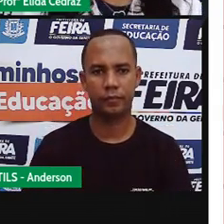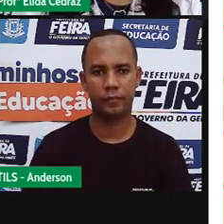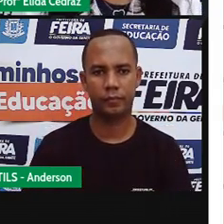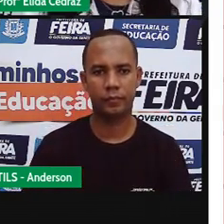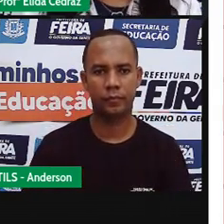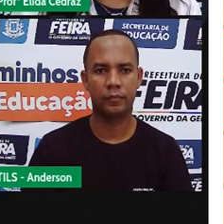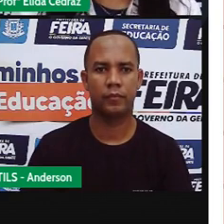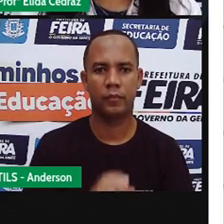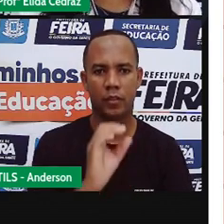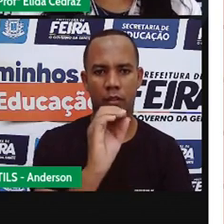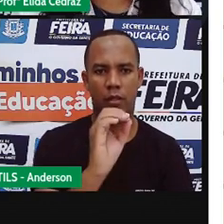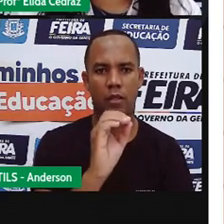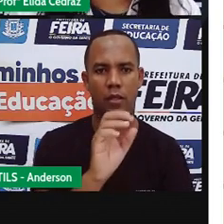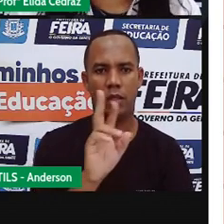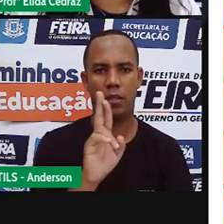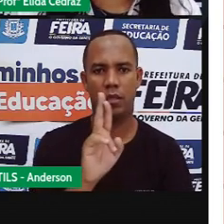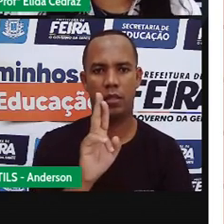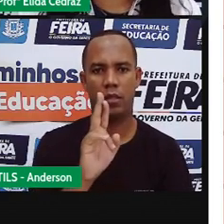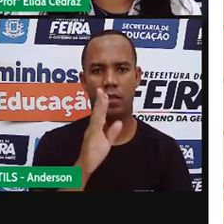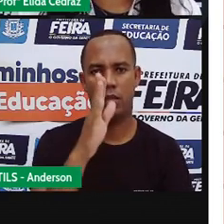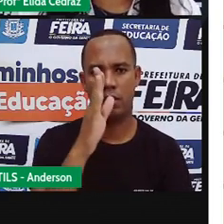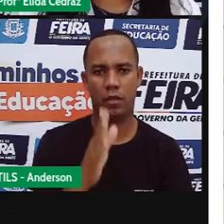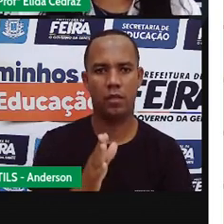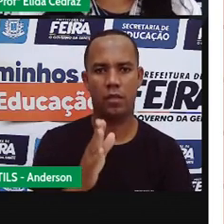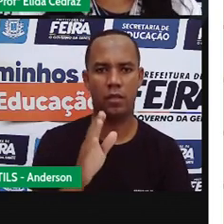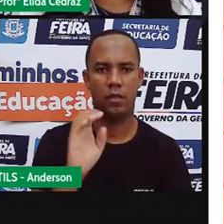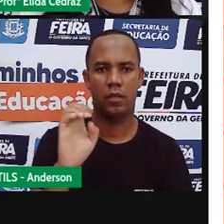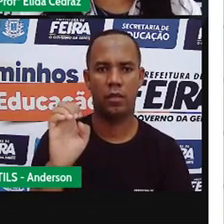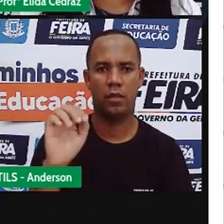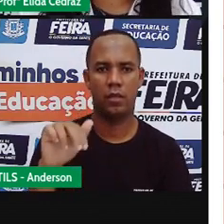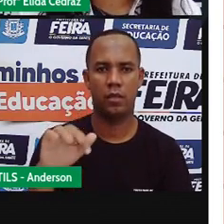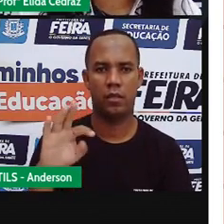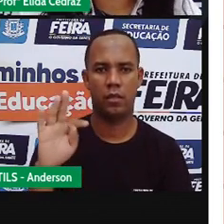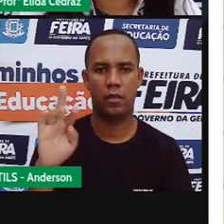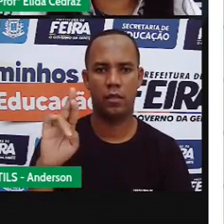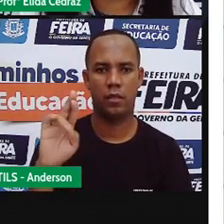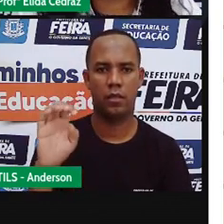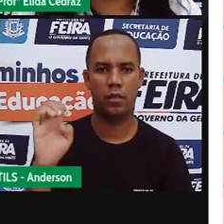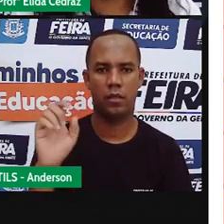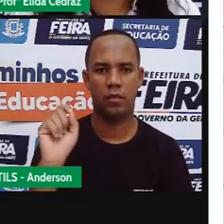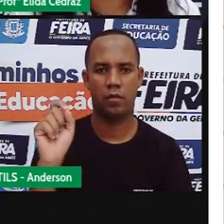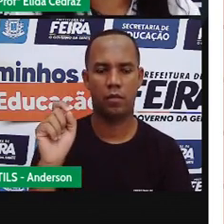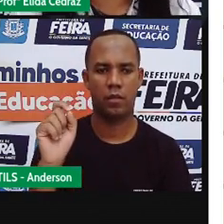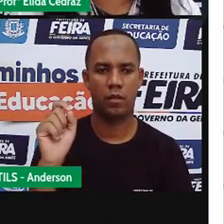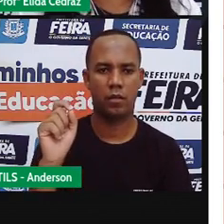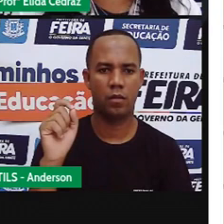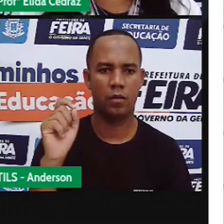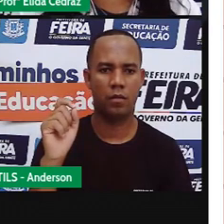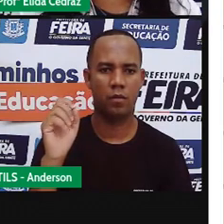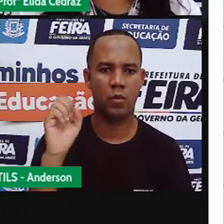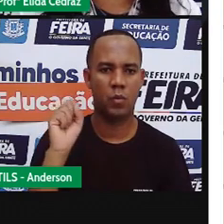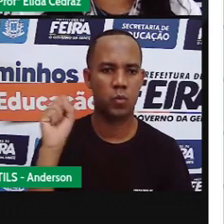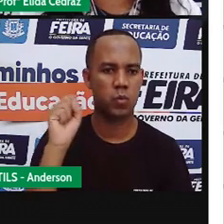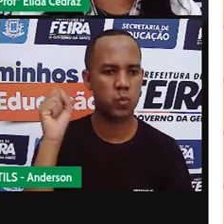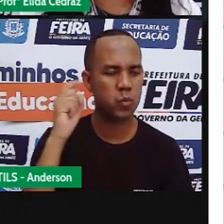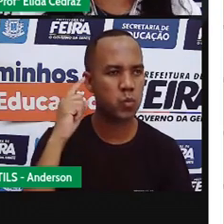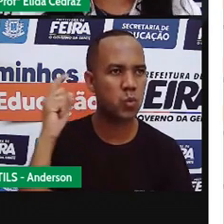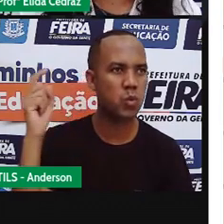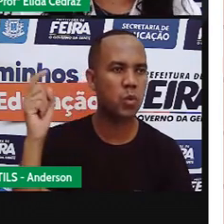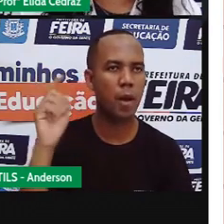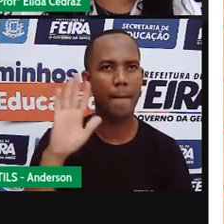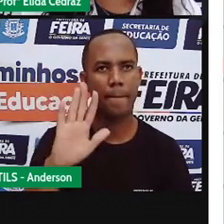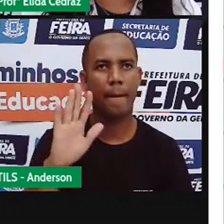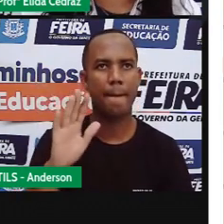E o R entre as vogais tem um som vibrante. Fala piorar.